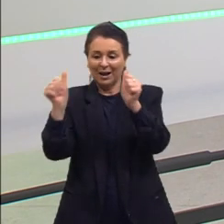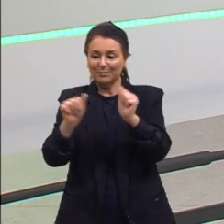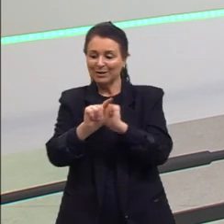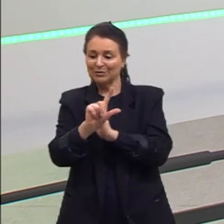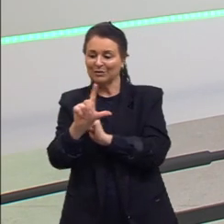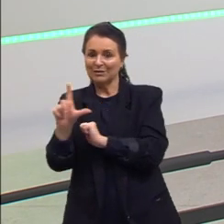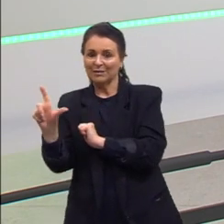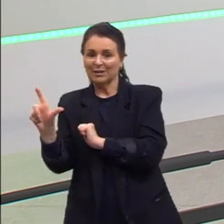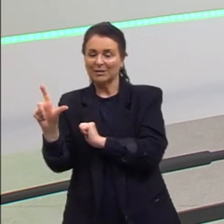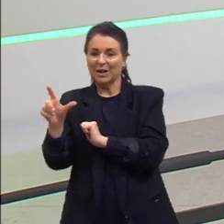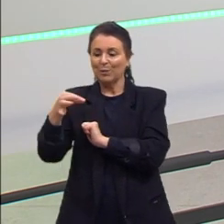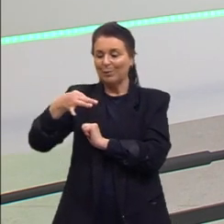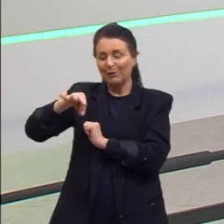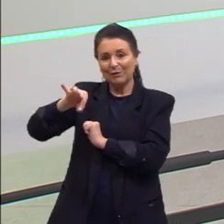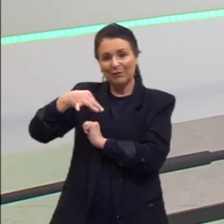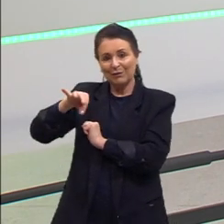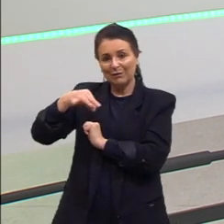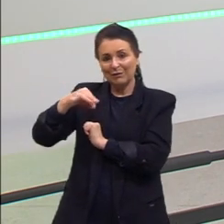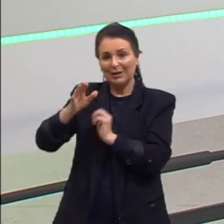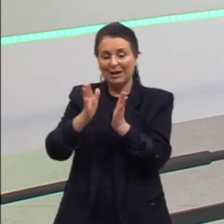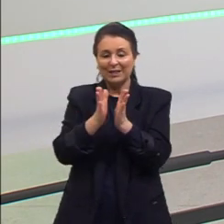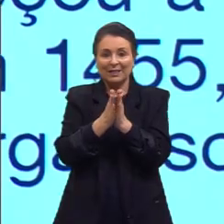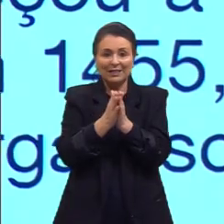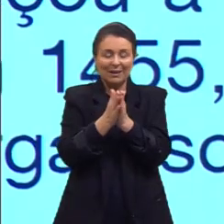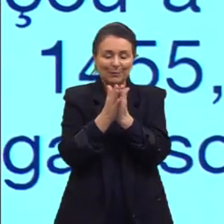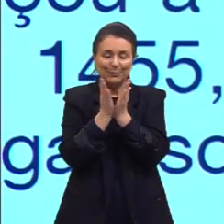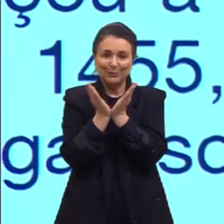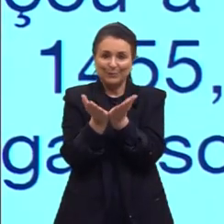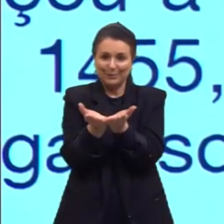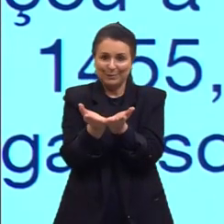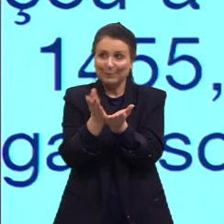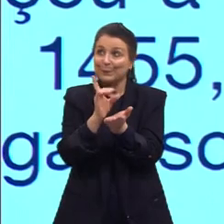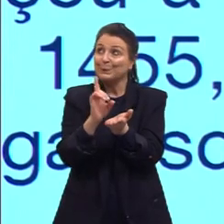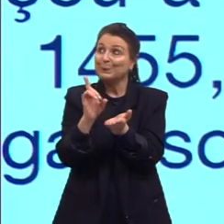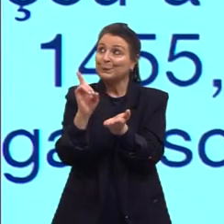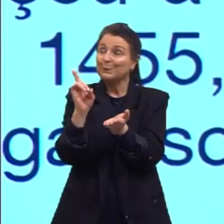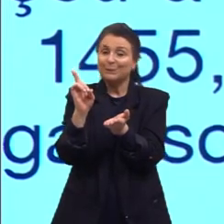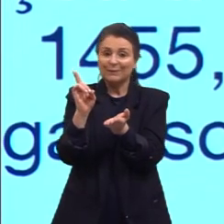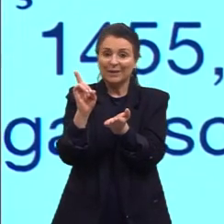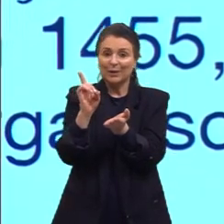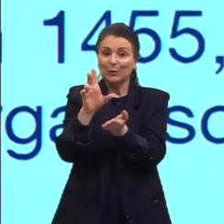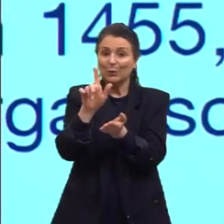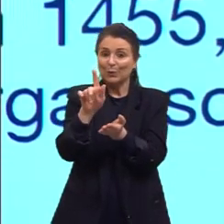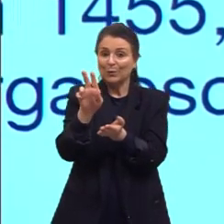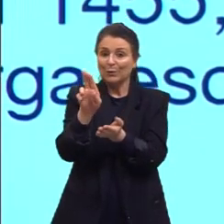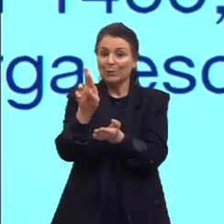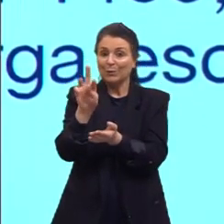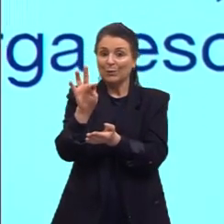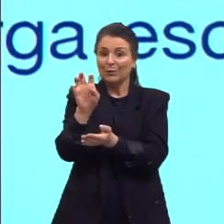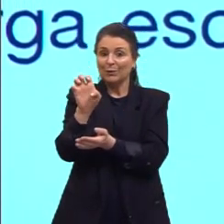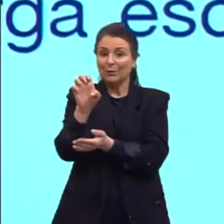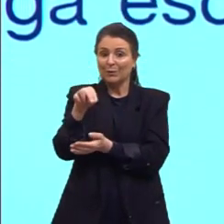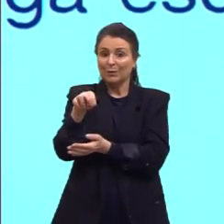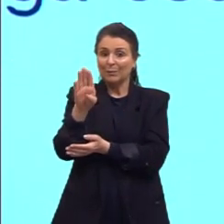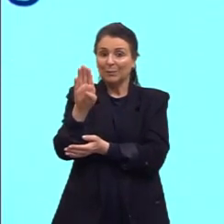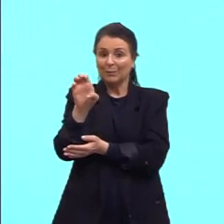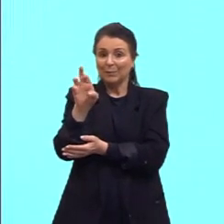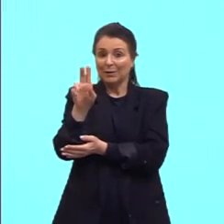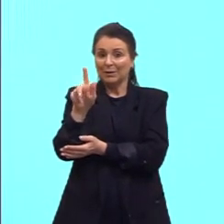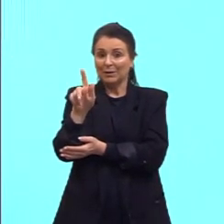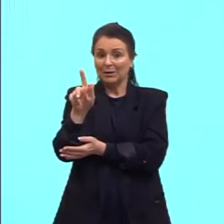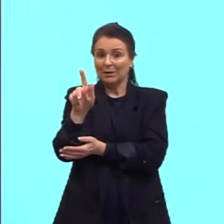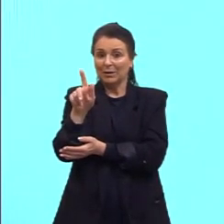folha dessa Bíblia de Gutenberg. Existem poucos exemplares ainda hoje dessa Bíblia no mundo.